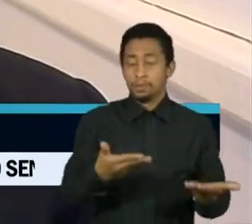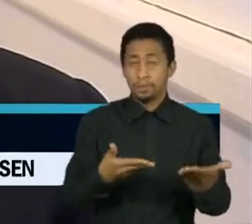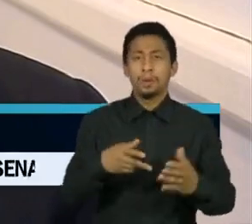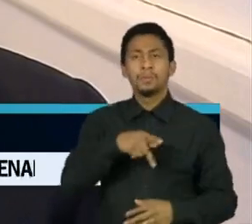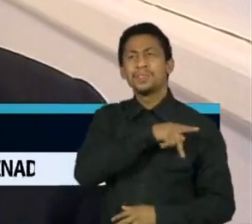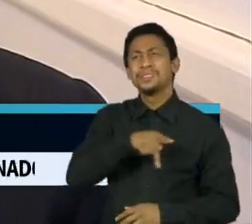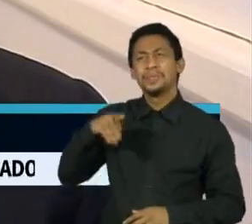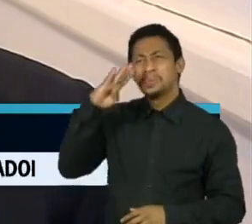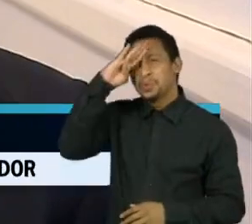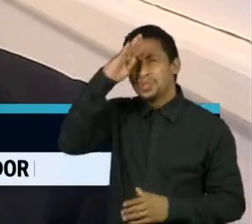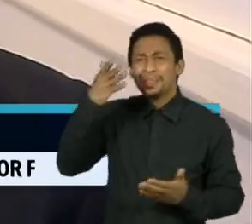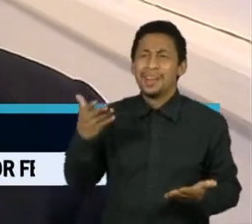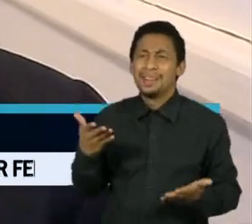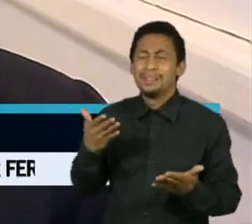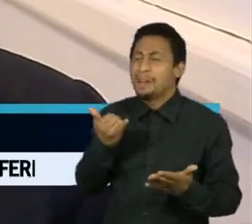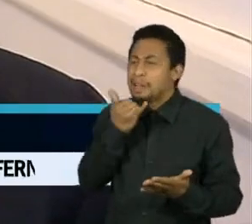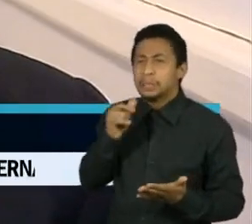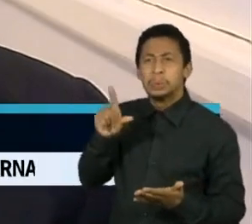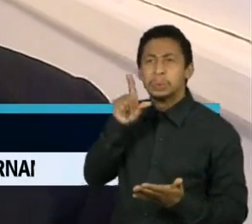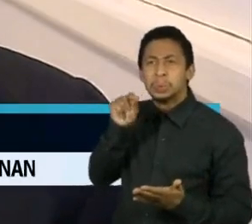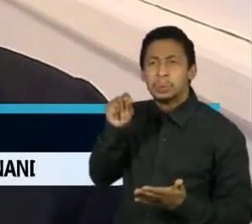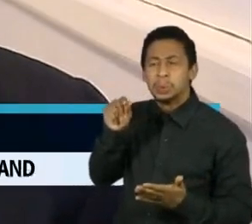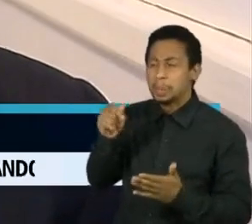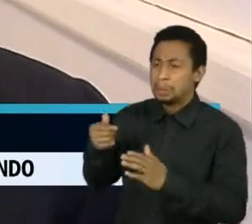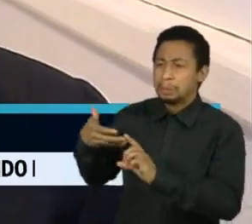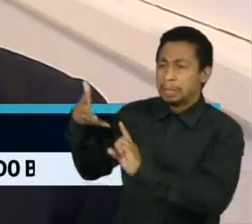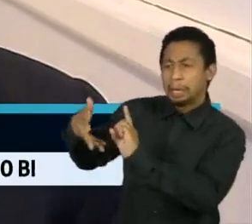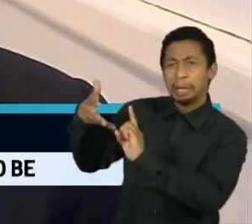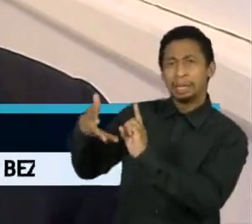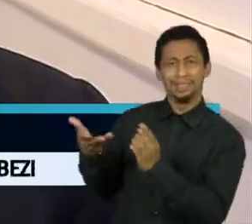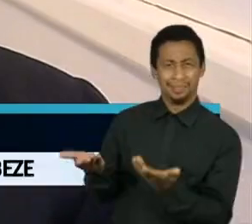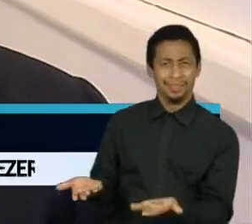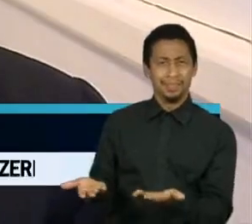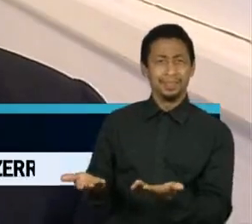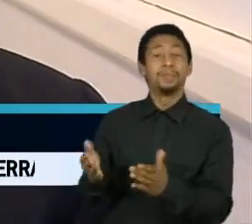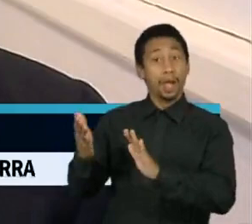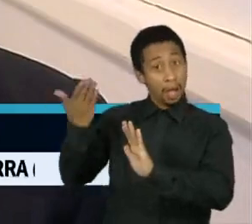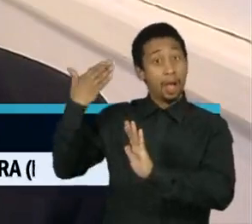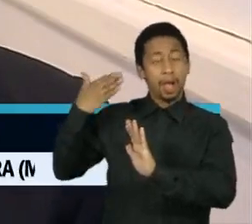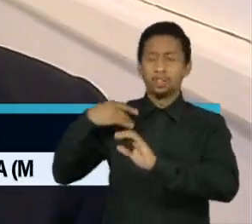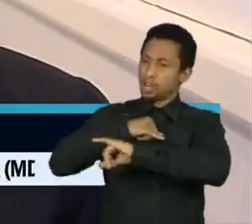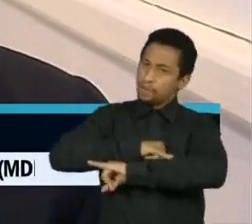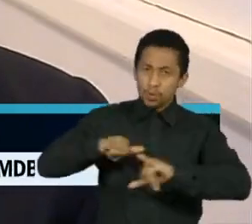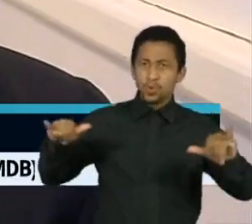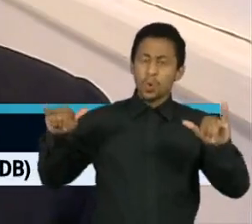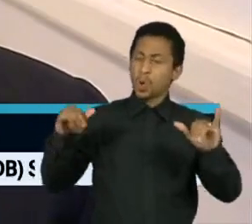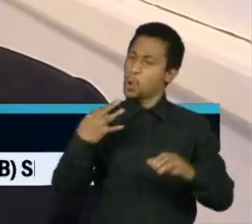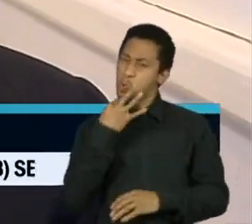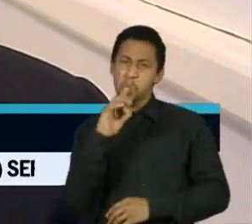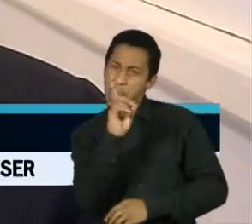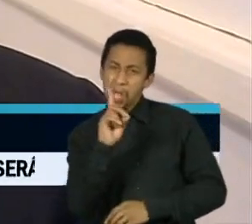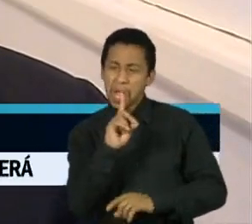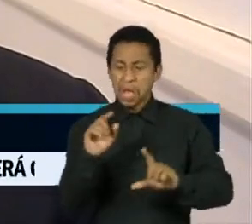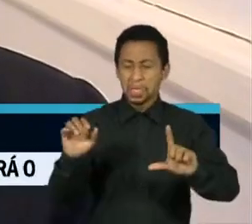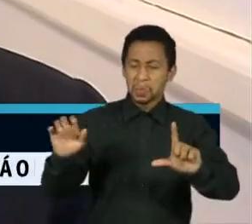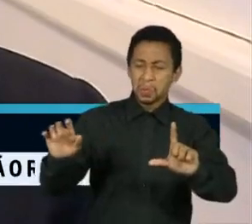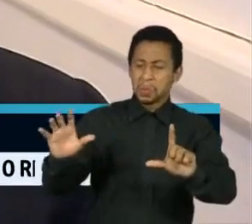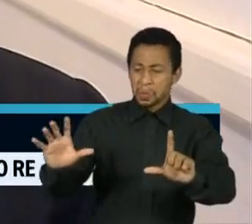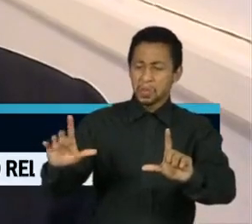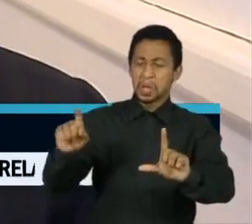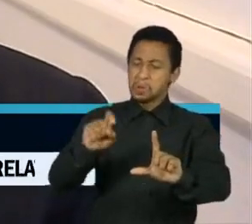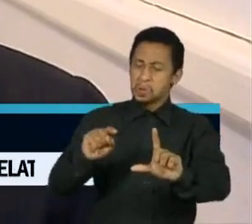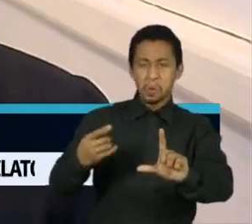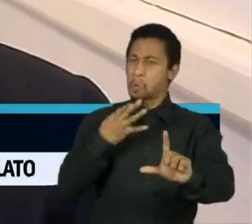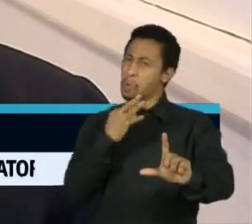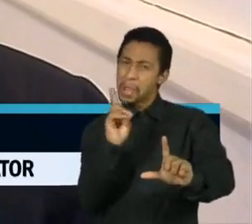que usa isso como desculpa, justificativa. Até porque ele sempre revelou desconhecer completamente como funciona o